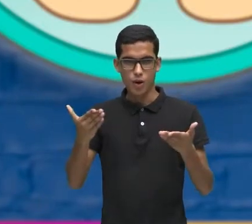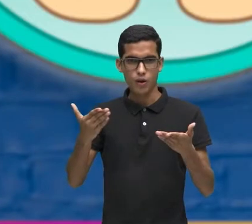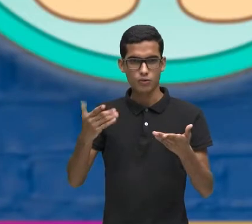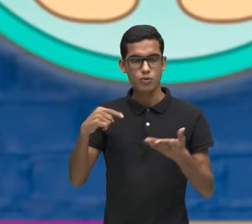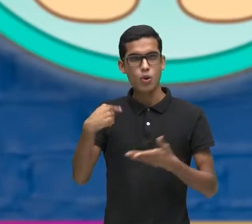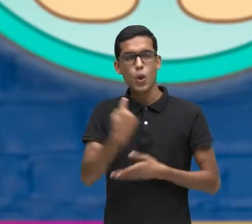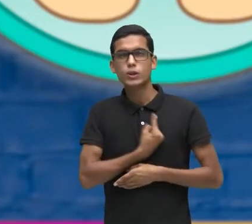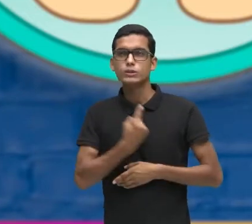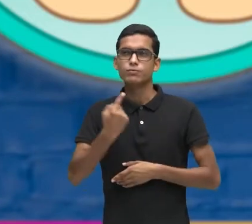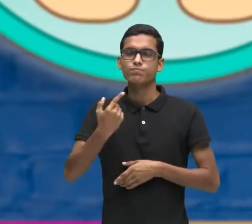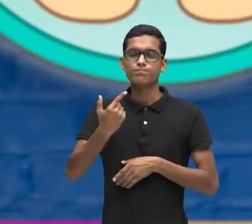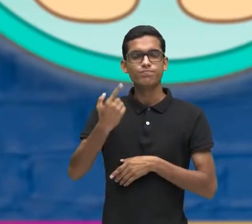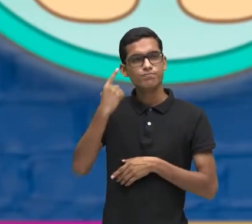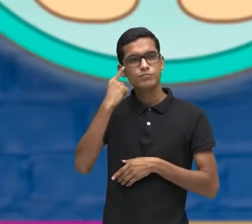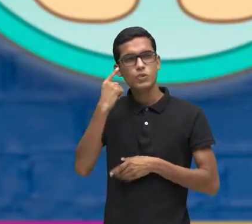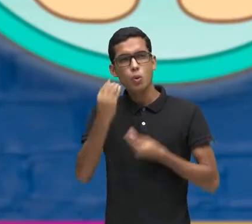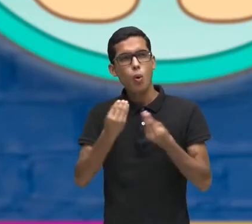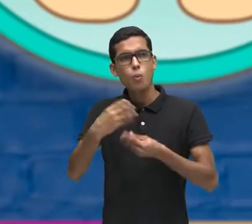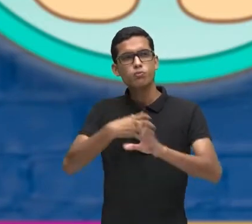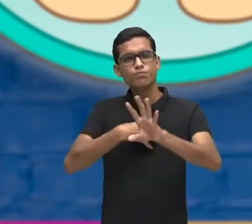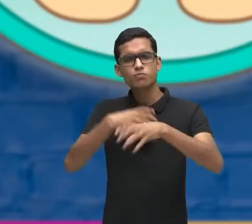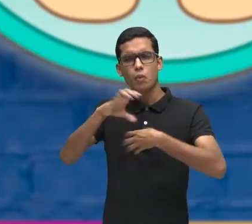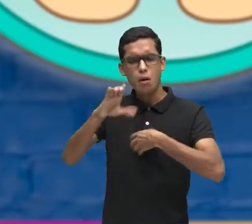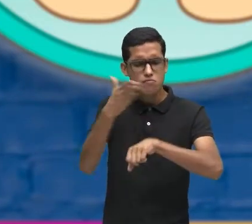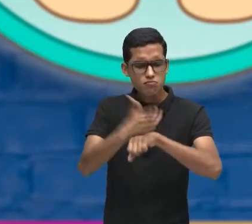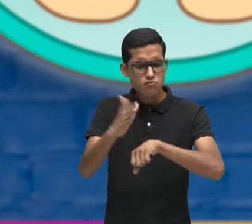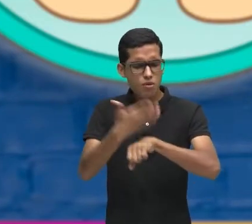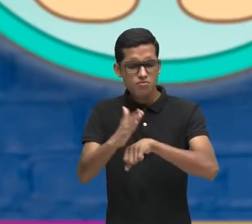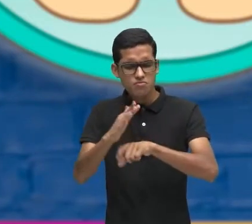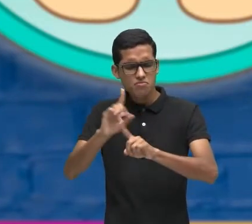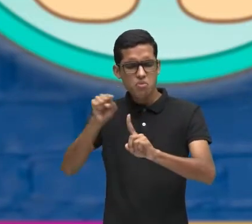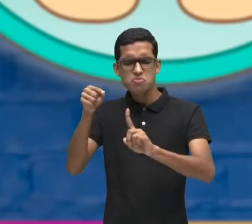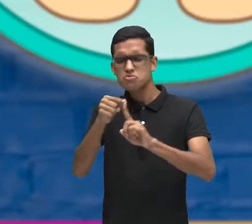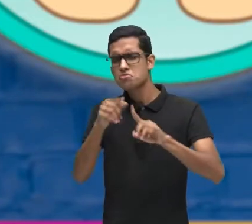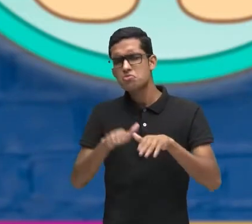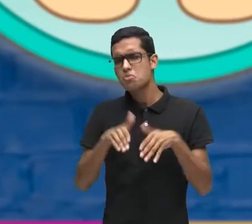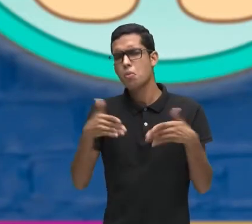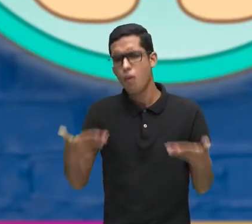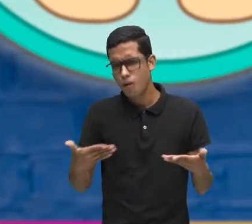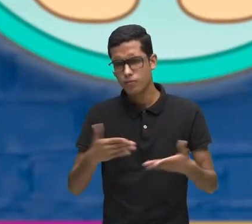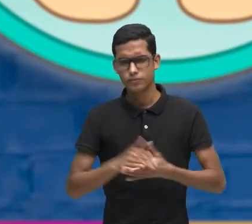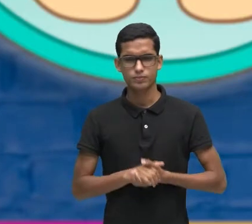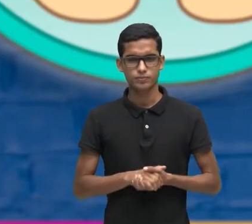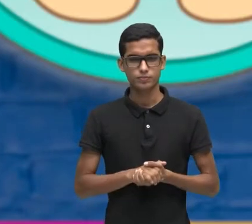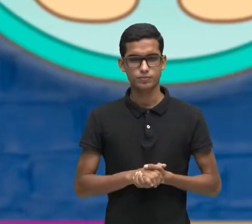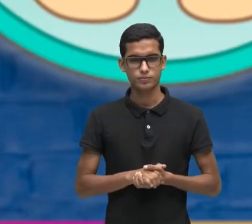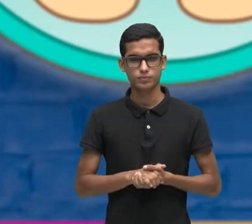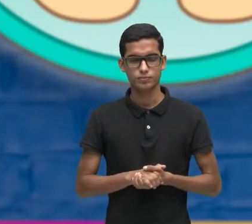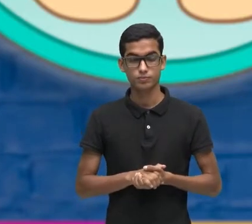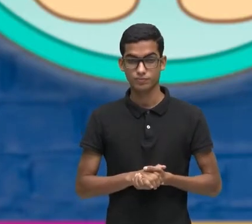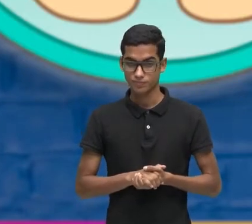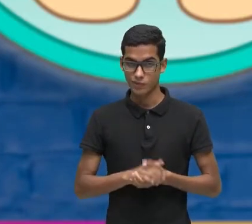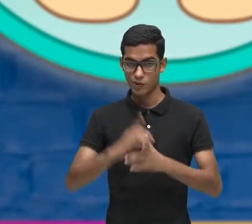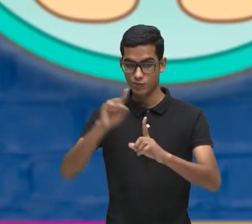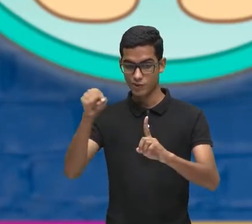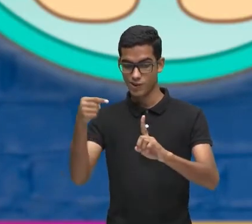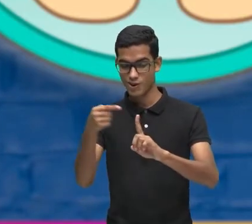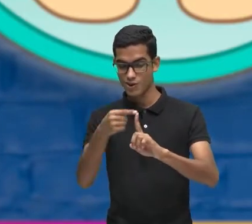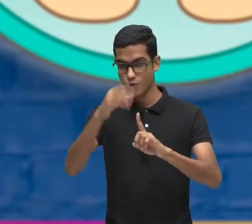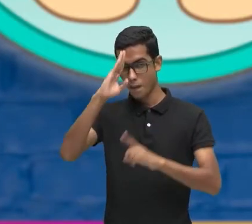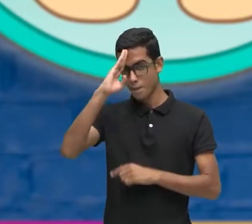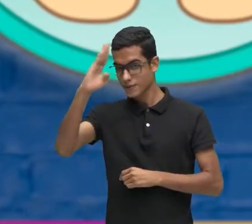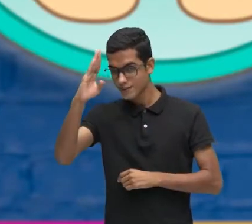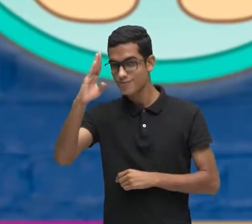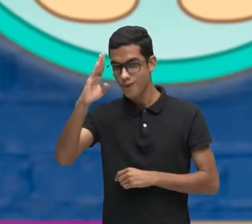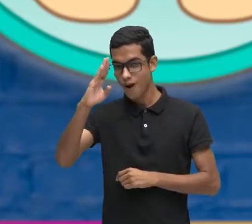prática A nossa empatia Mas qual o objetivo De eu colocar Em prática A empatia O nosso objetivo De colocar em prática A